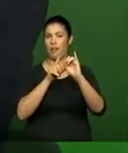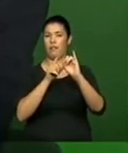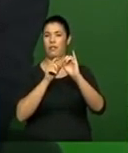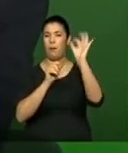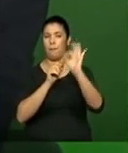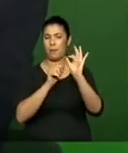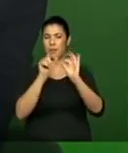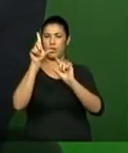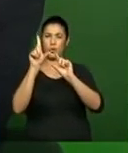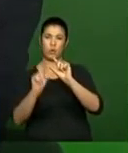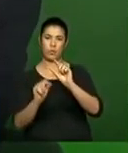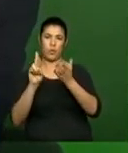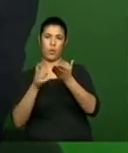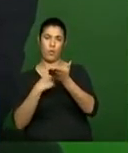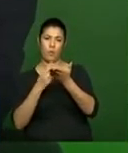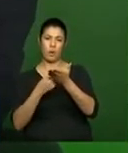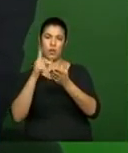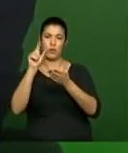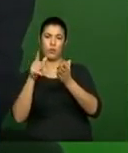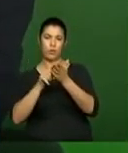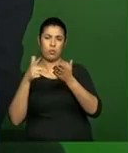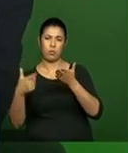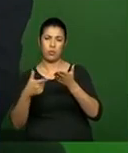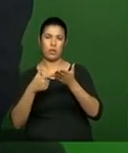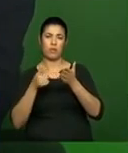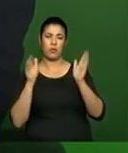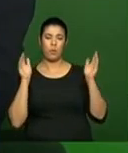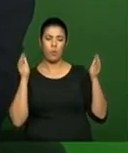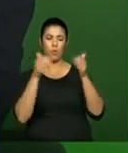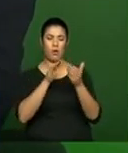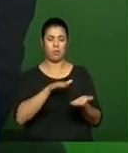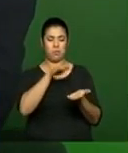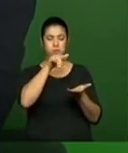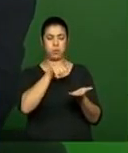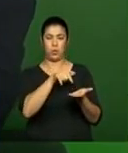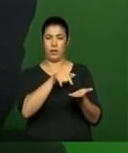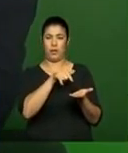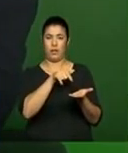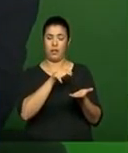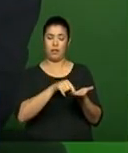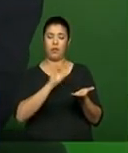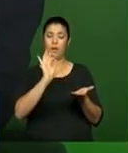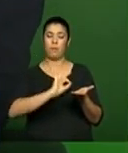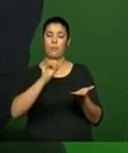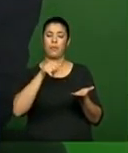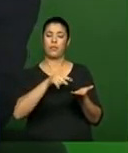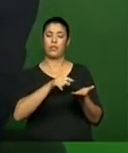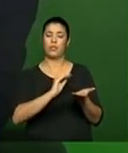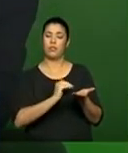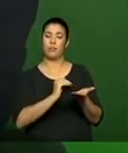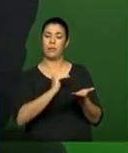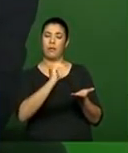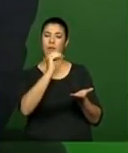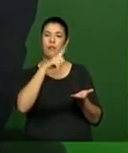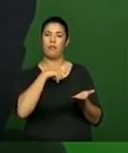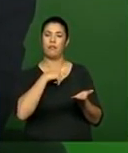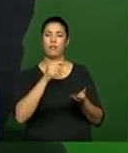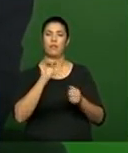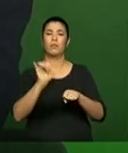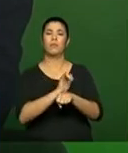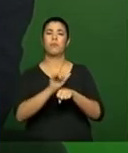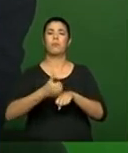pode, mas são margens dentro do bolo. O que é principal é entender como estratégia. Significa que, se eu quero fazer,